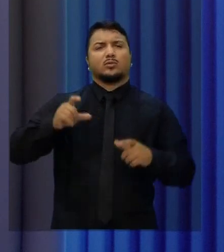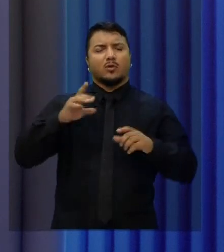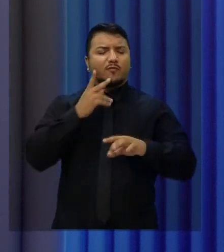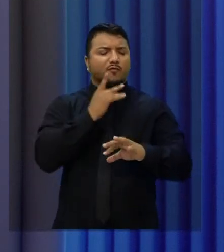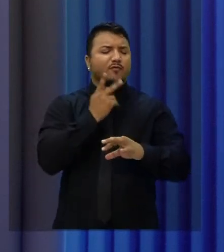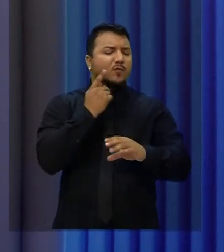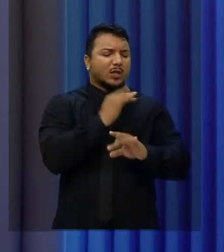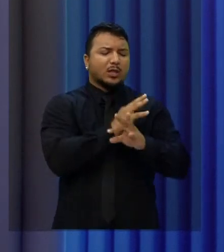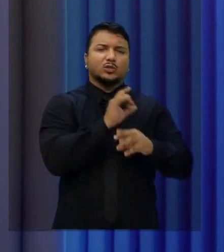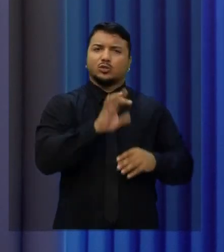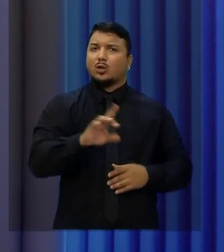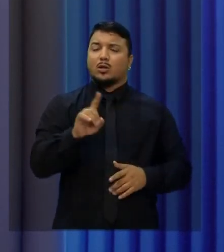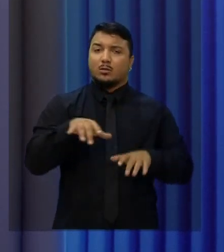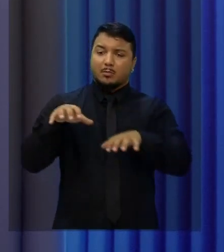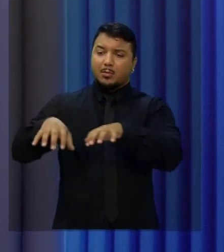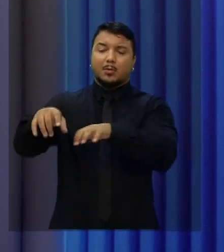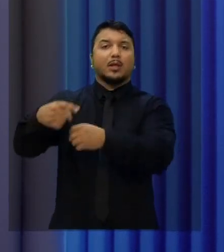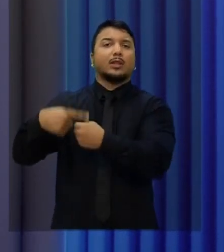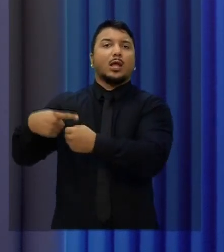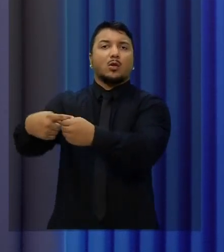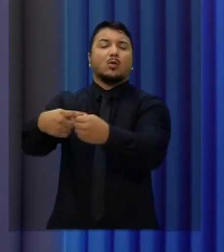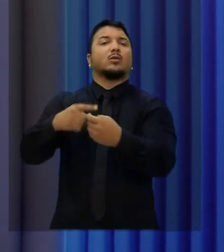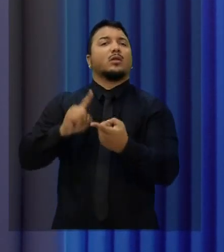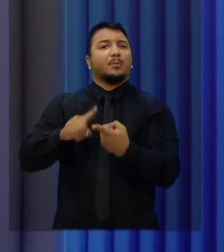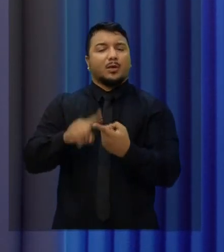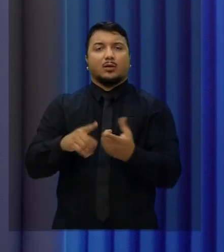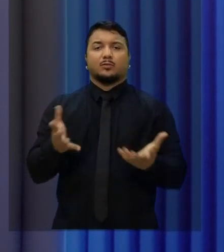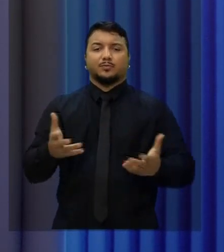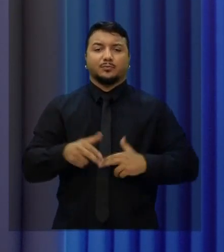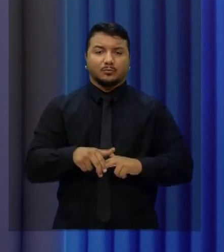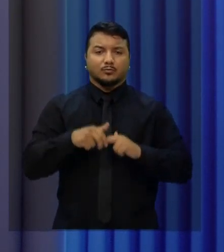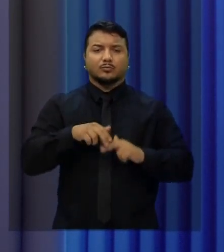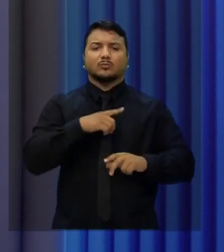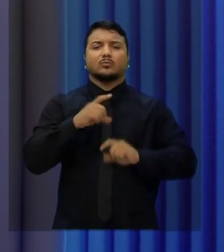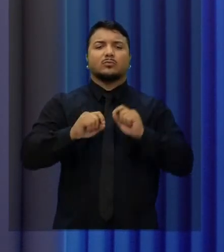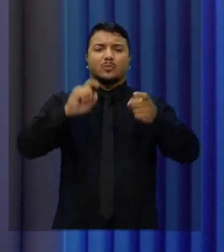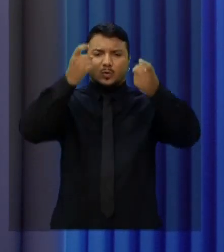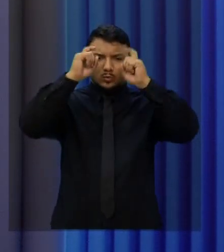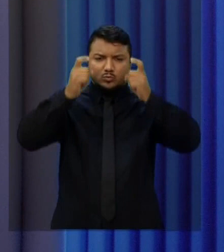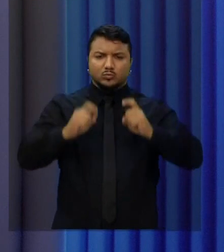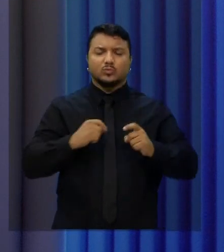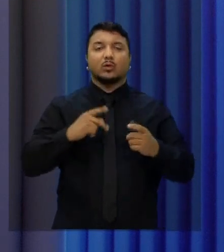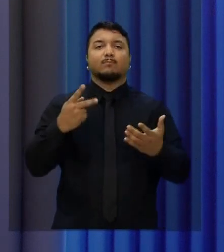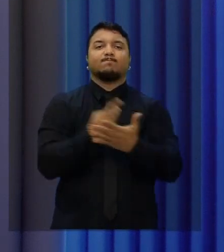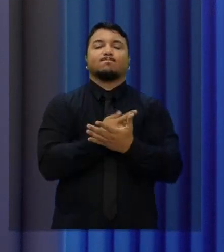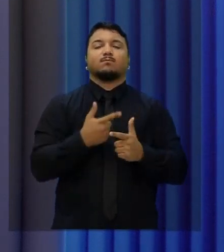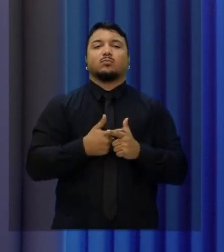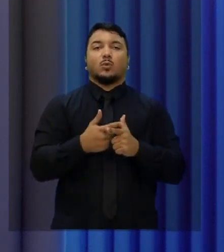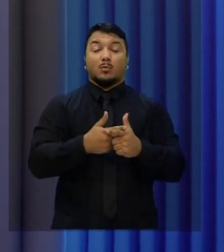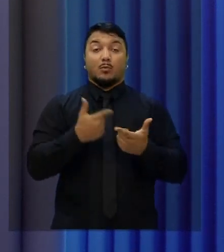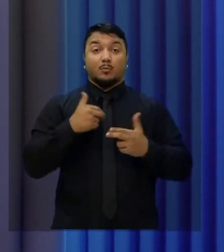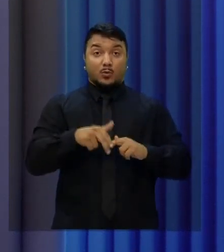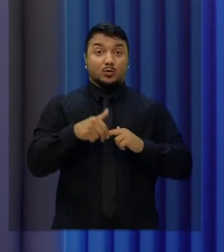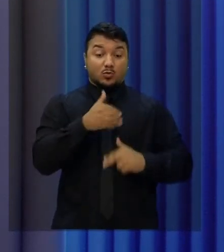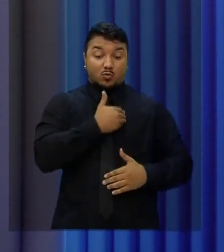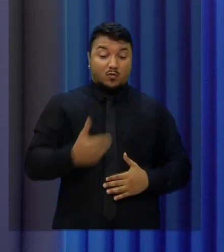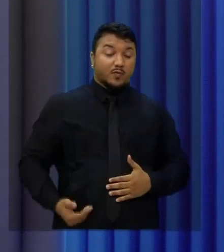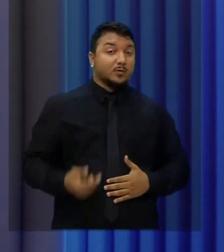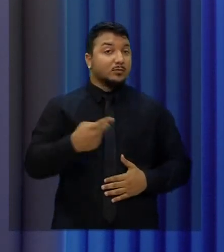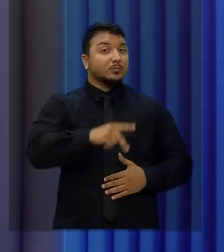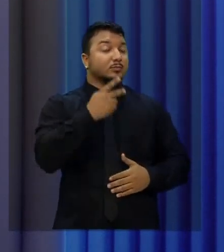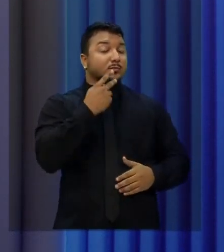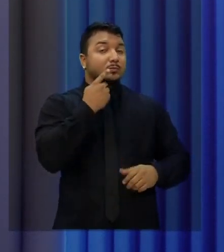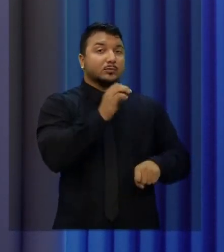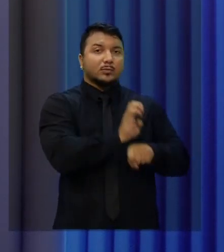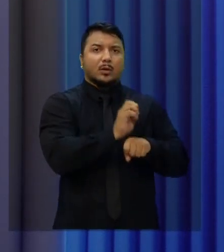mas em cidades carentes do interior do Estado. É importante que a gente venha a discutir quanto isso vai custar. O governo do Estado não tem como pagar essa conta